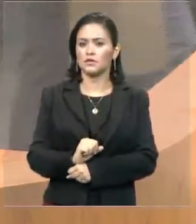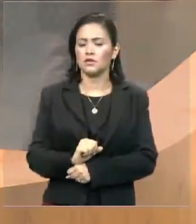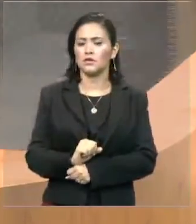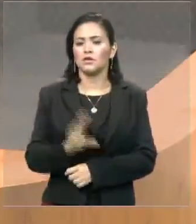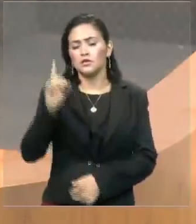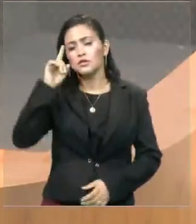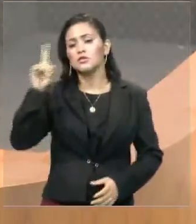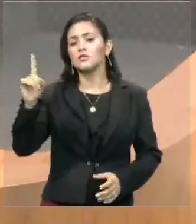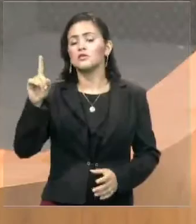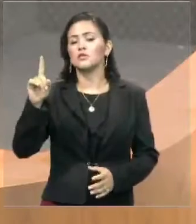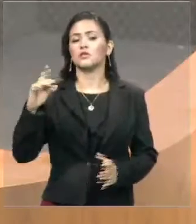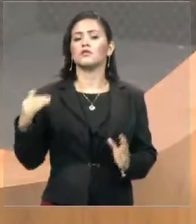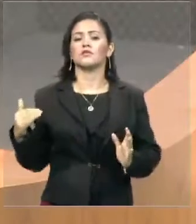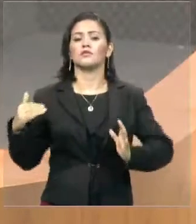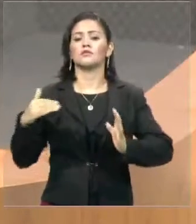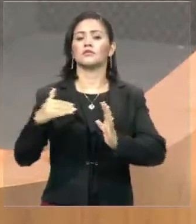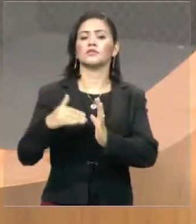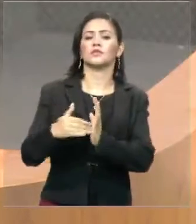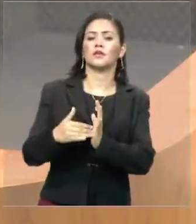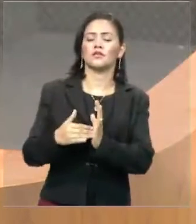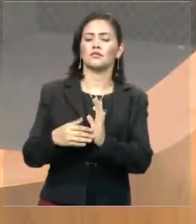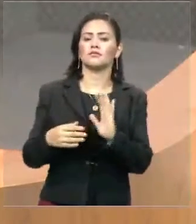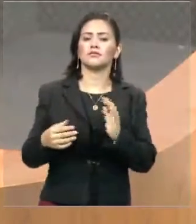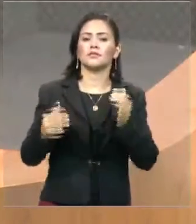o envio das informações do BNDES.